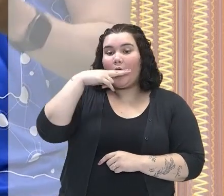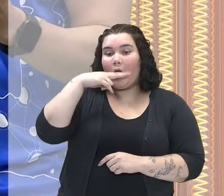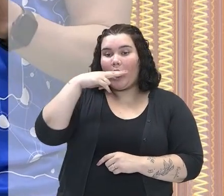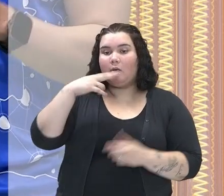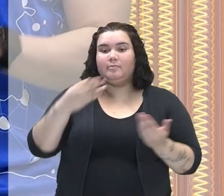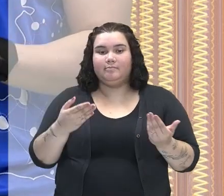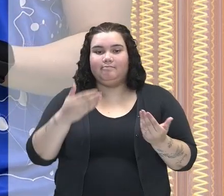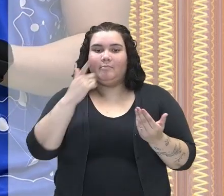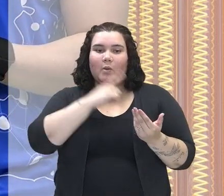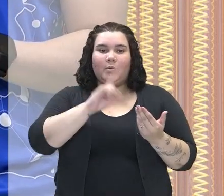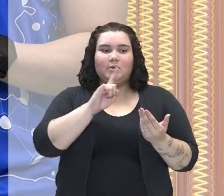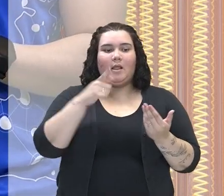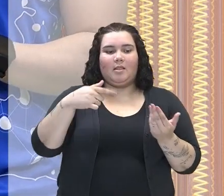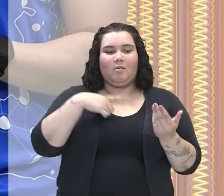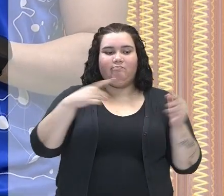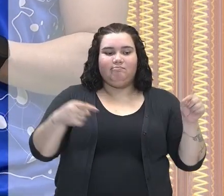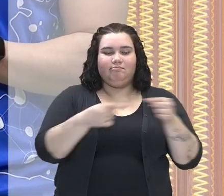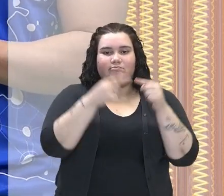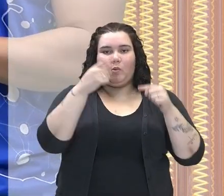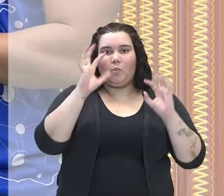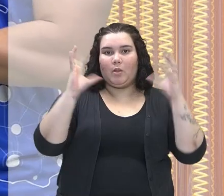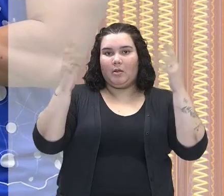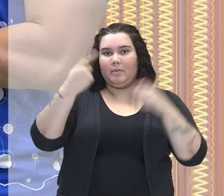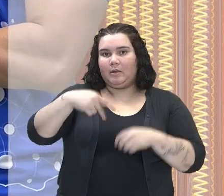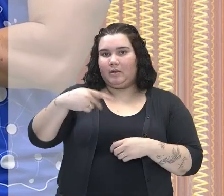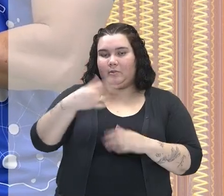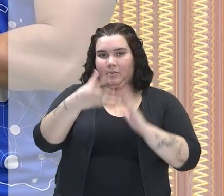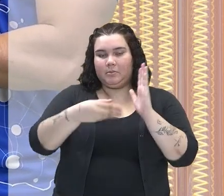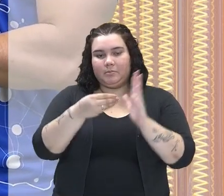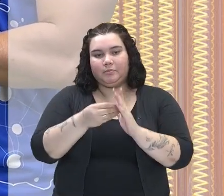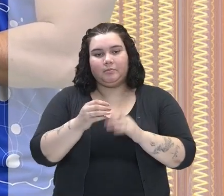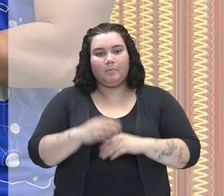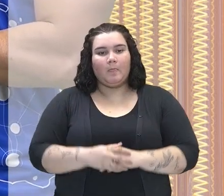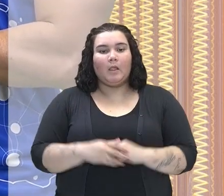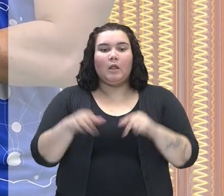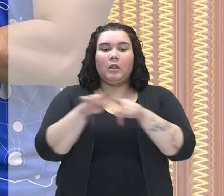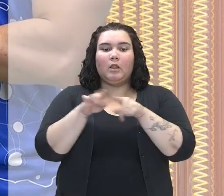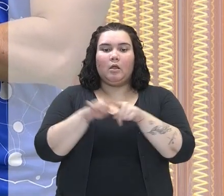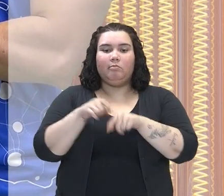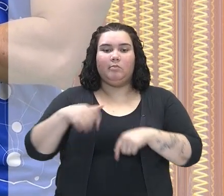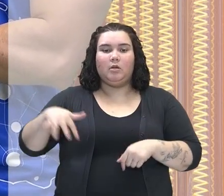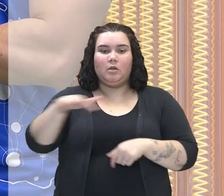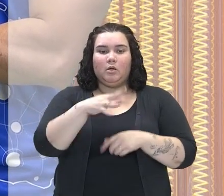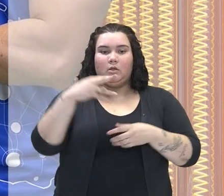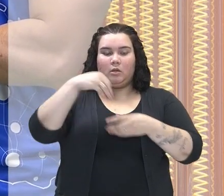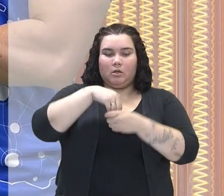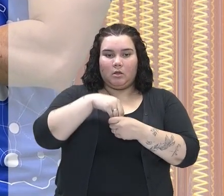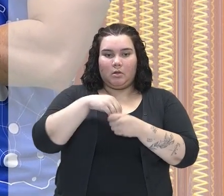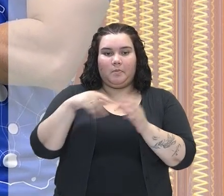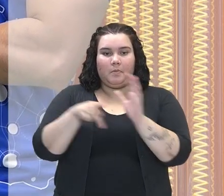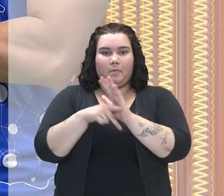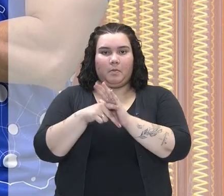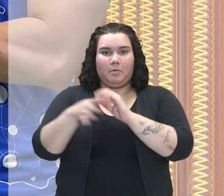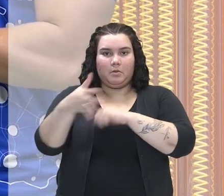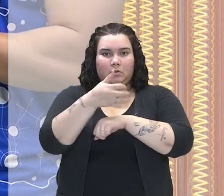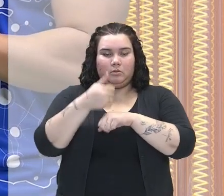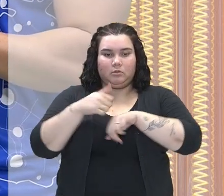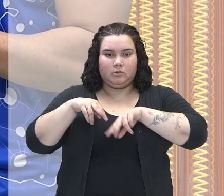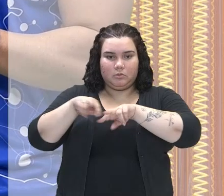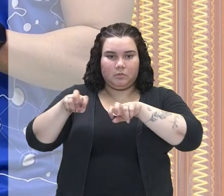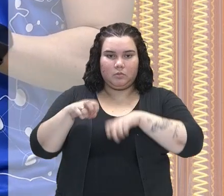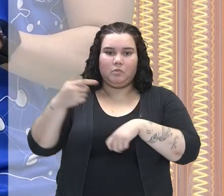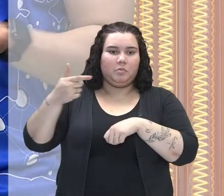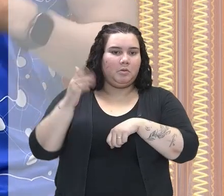vai se adaptar mais ao clima tropical, certo? As colônias dentro aqui dessa colônia de exploração, elas não tinham